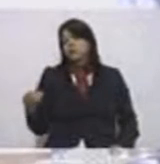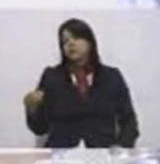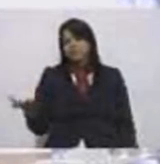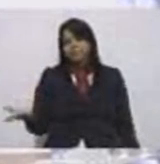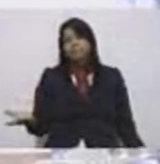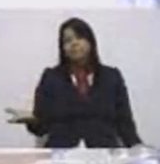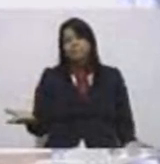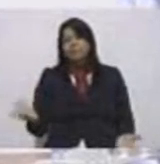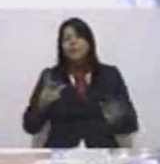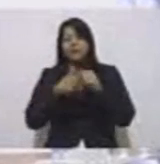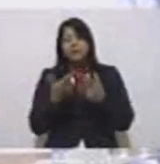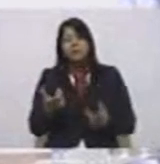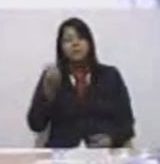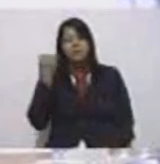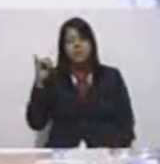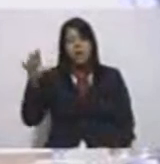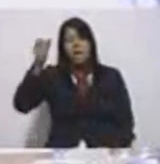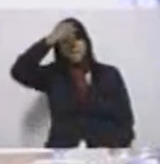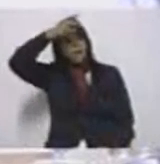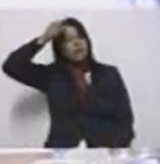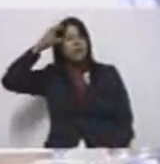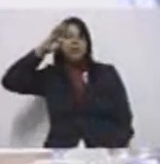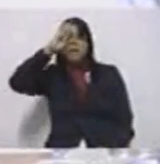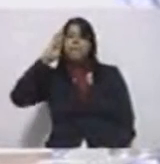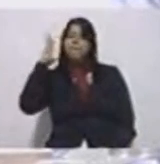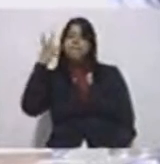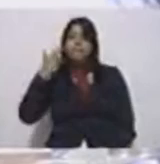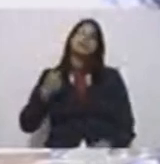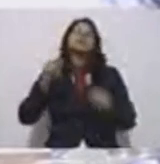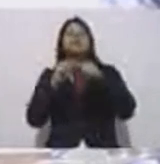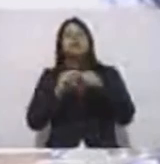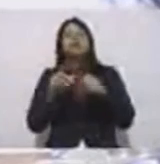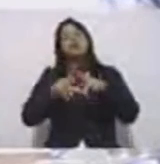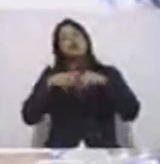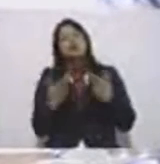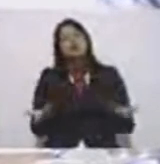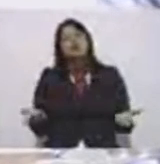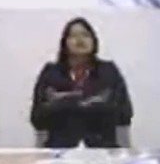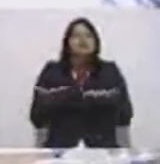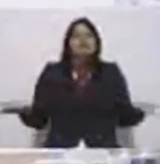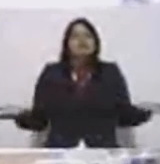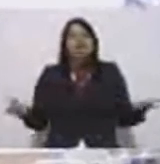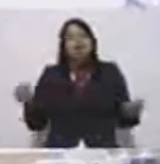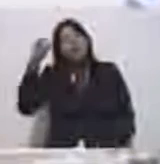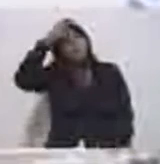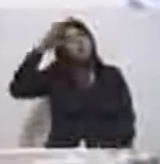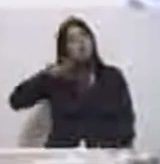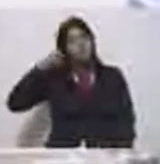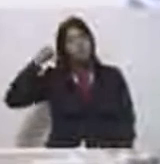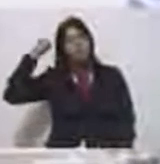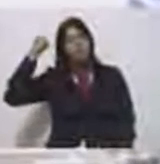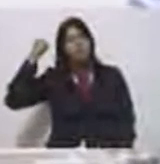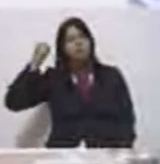E ela fazendo isso, ela vai demonstrar realmente que não estará, não será uma prefeita subserviente,